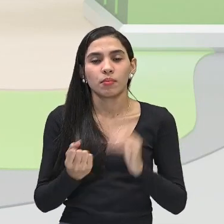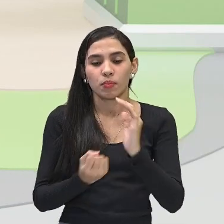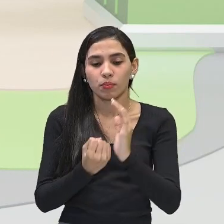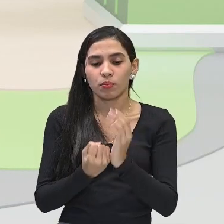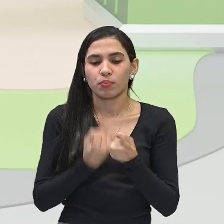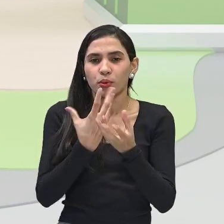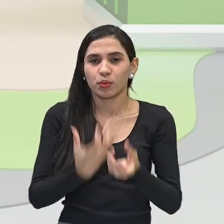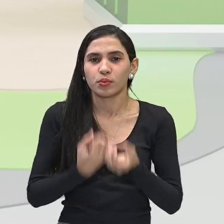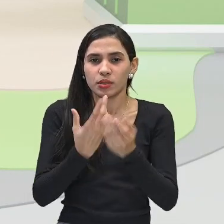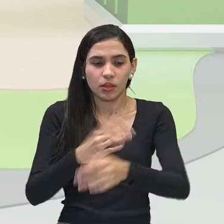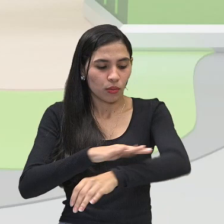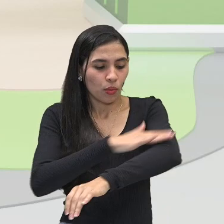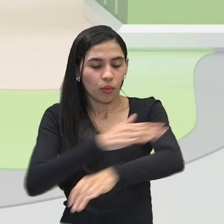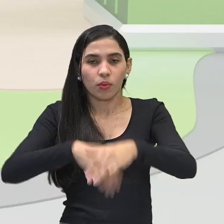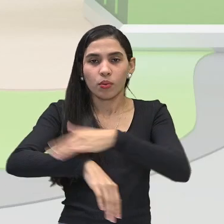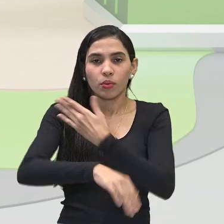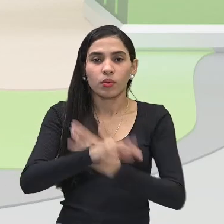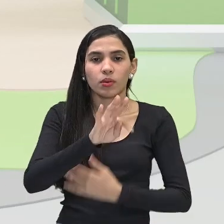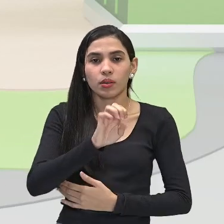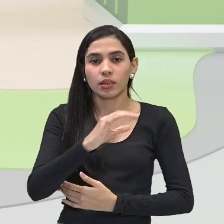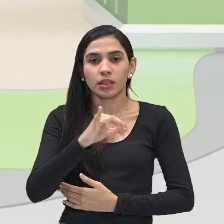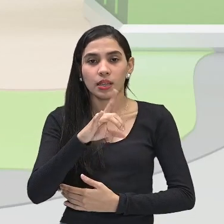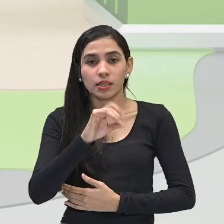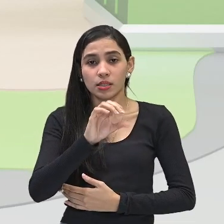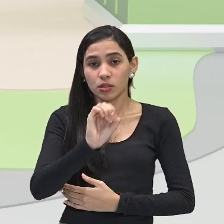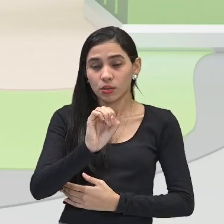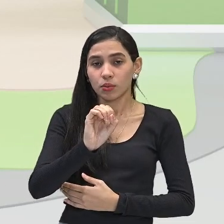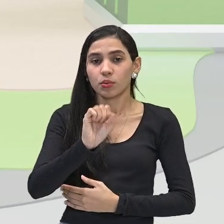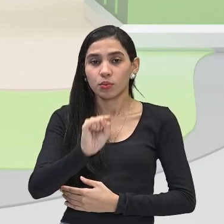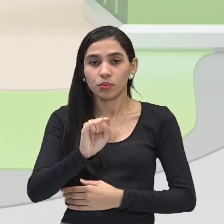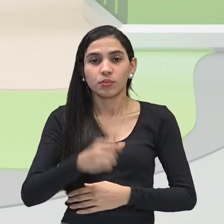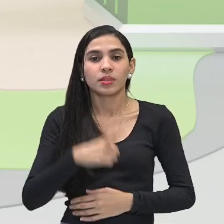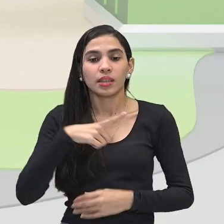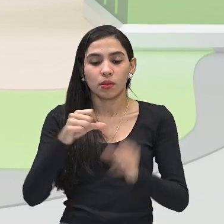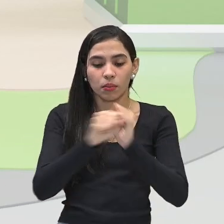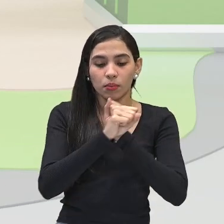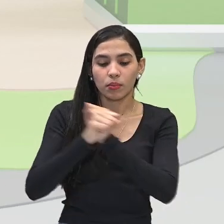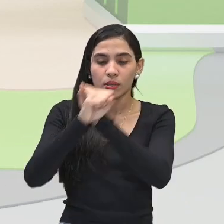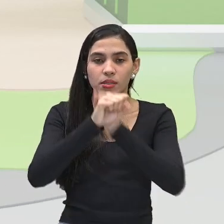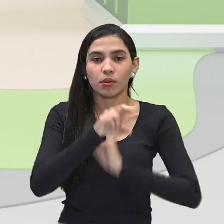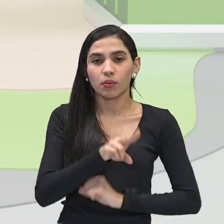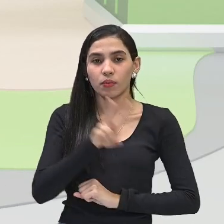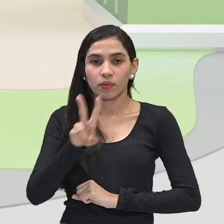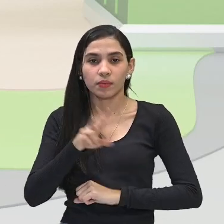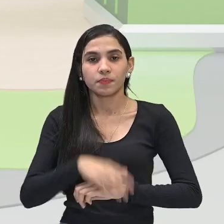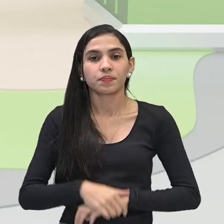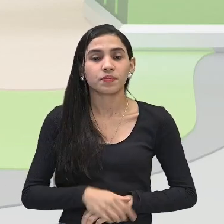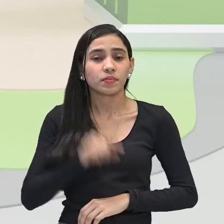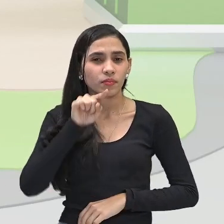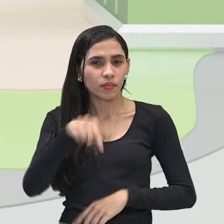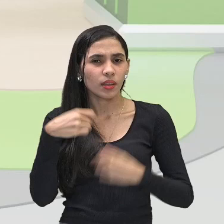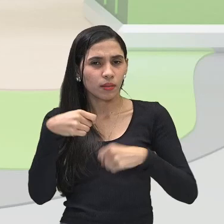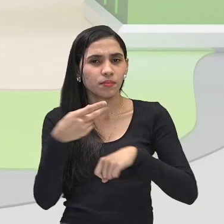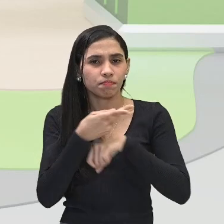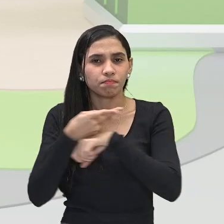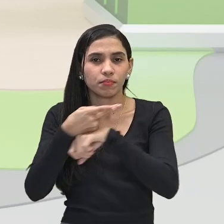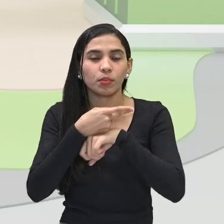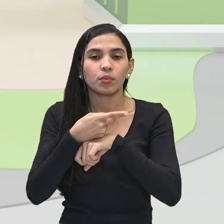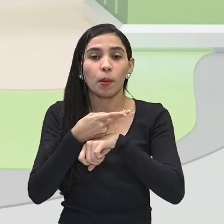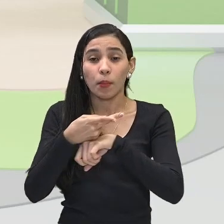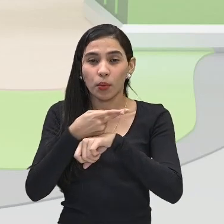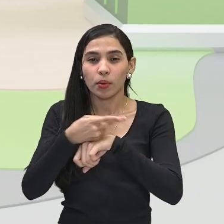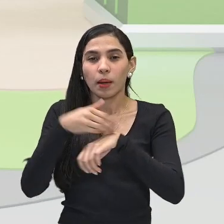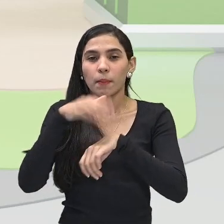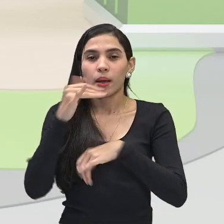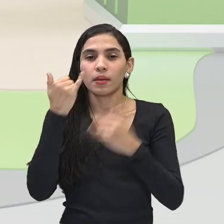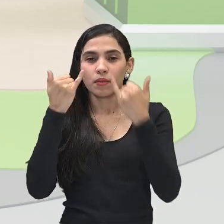de fabricação de tecidos com proteção UV. Então, procure mais informações sobre isso